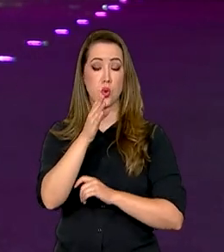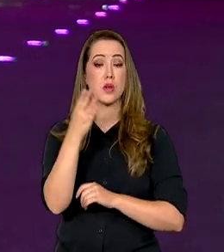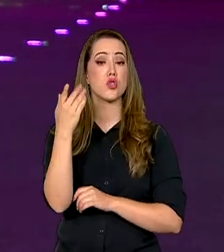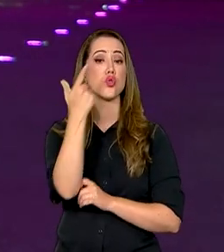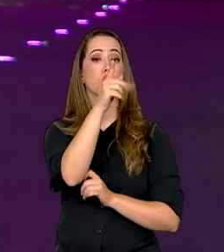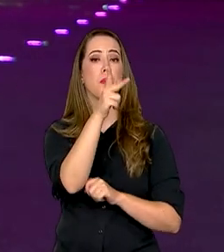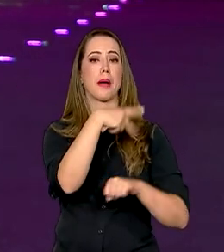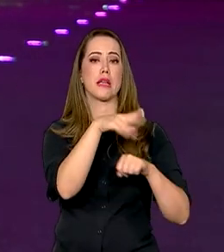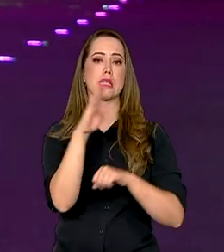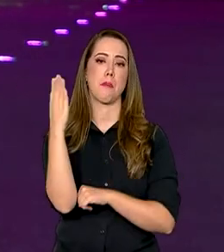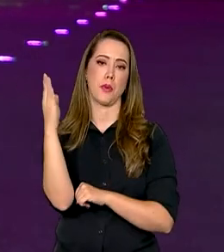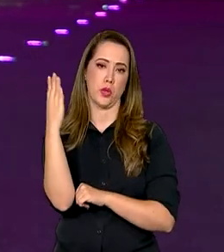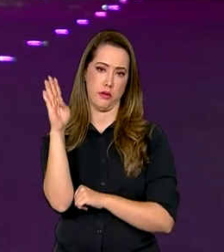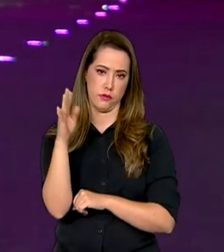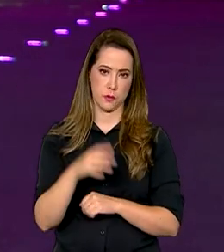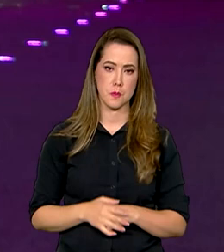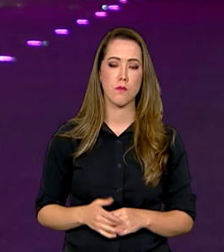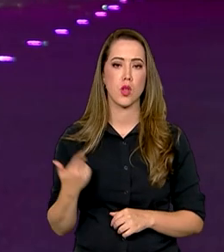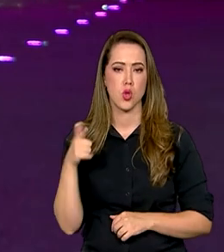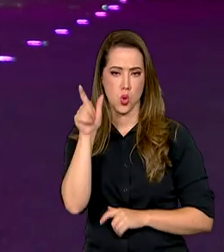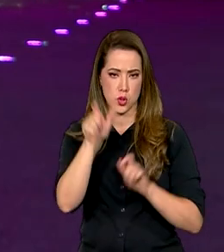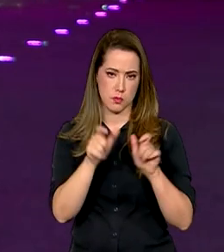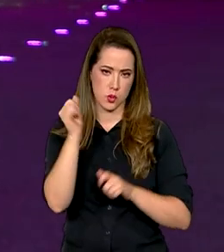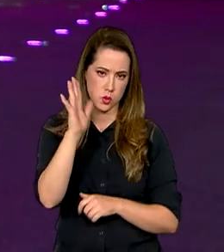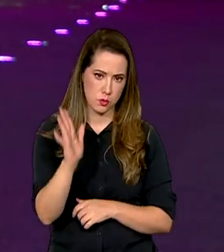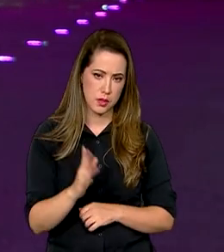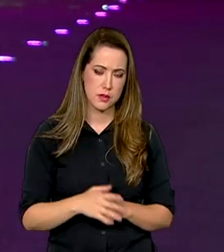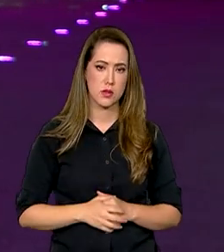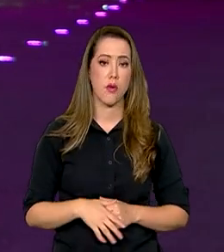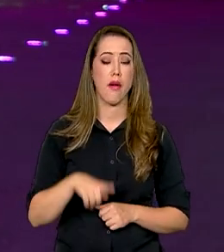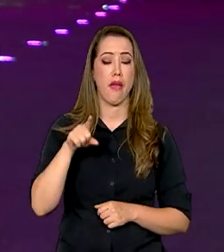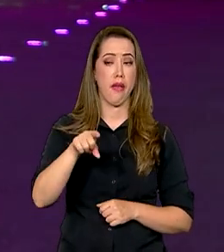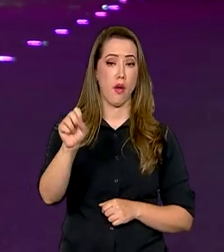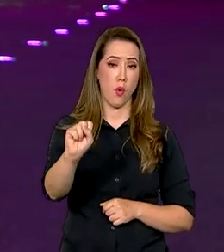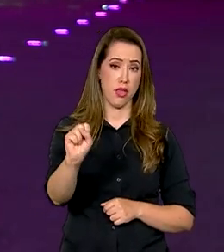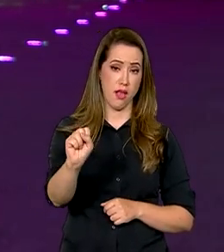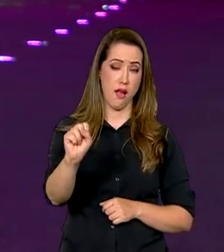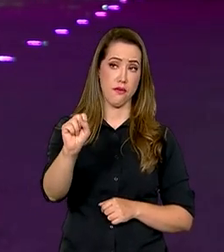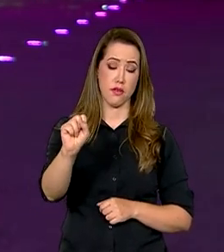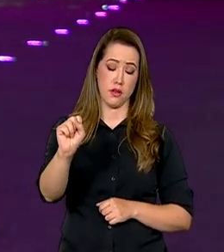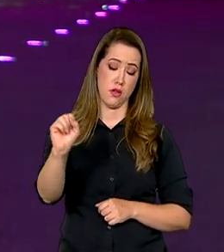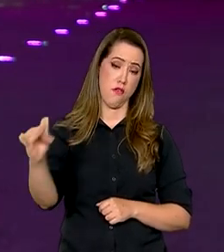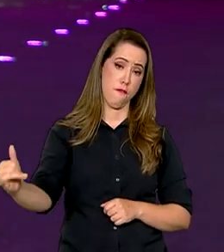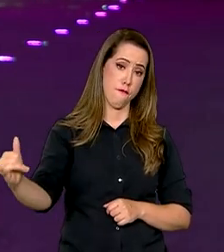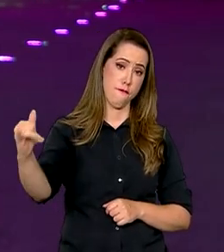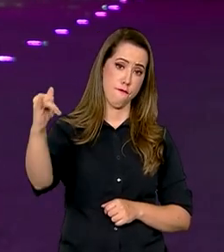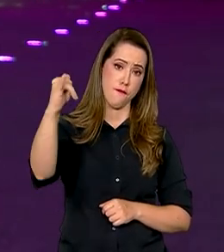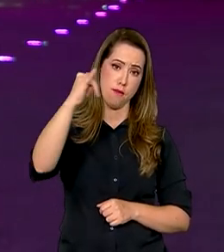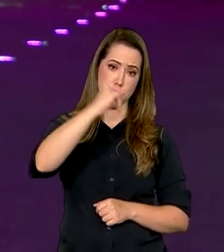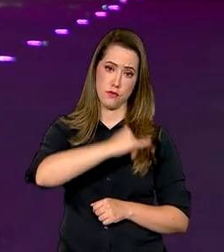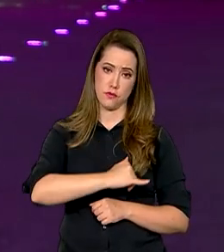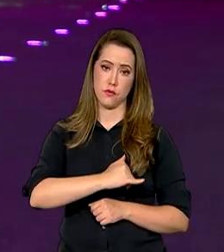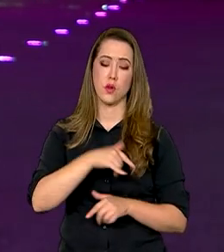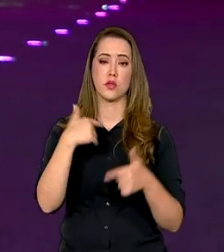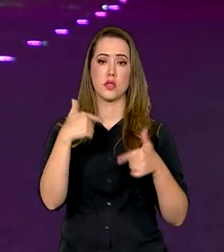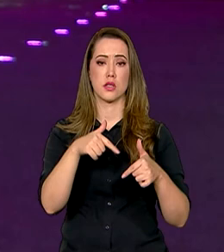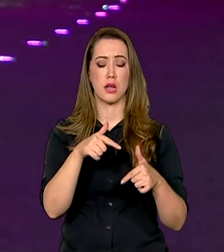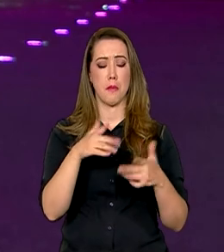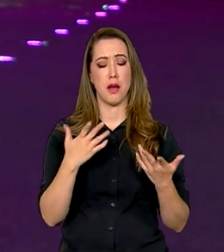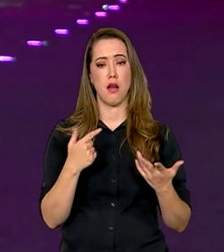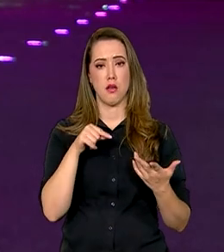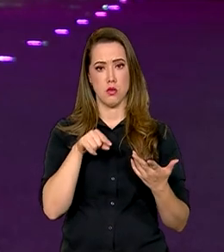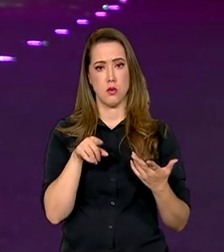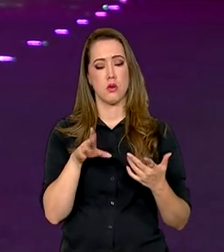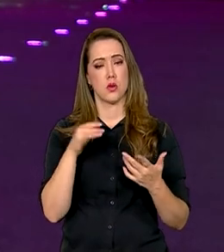filhas. É o oitavo voo e a primeira vez que a operação Voltando em Paz, do governo federal, traz cidadãos